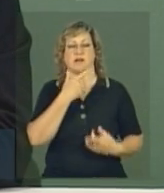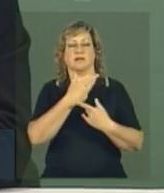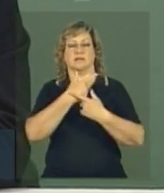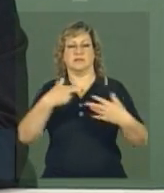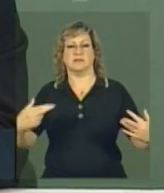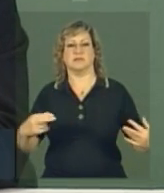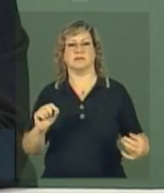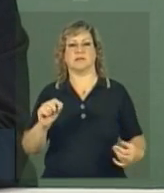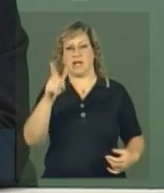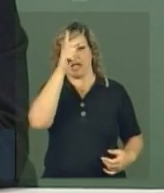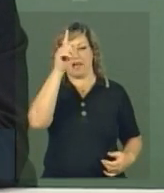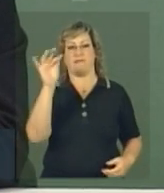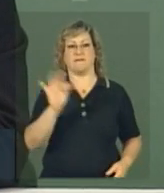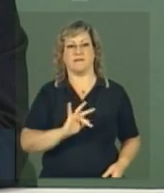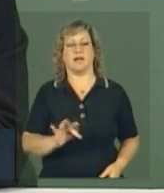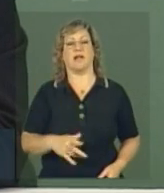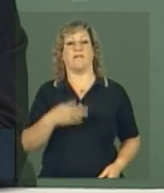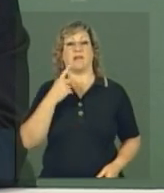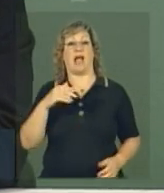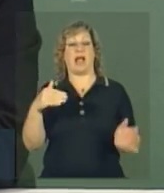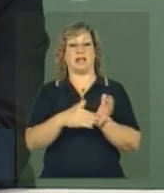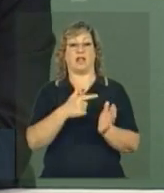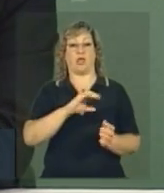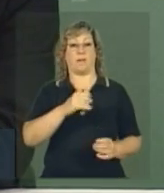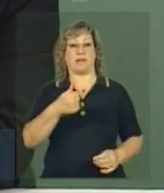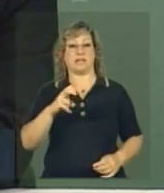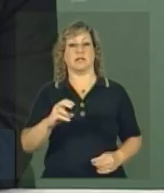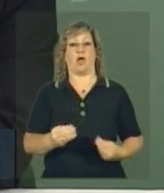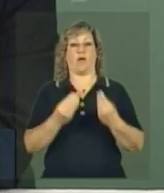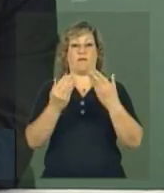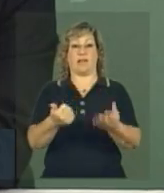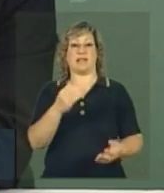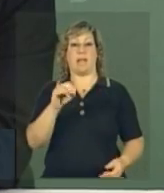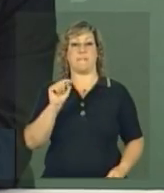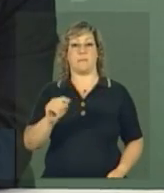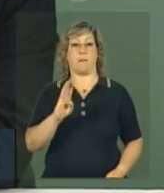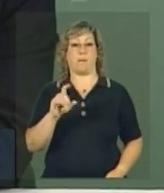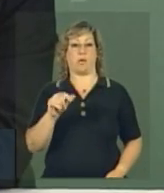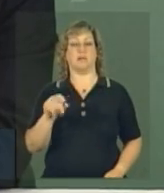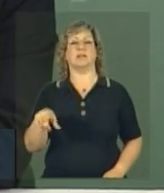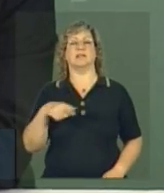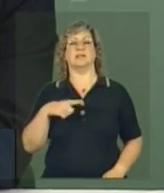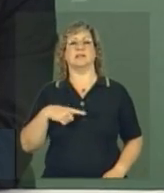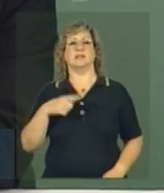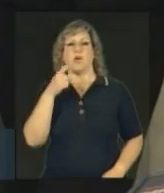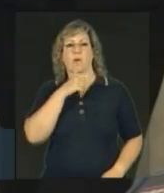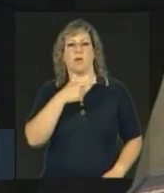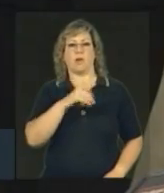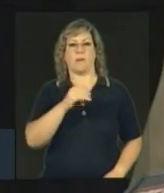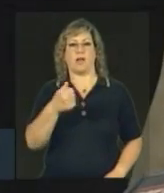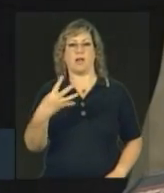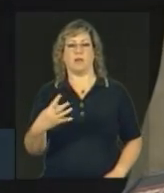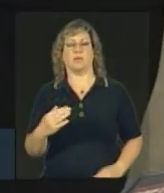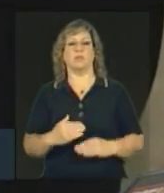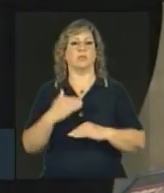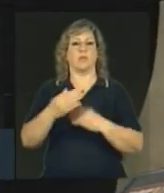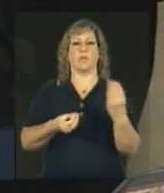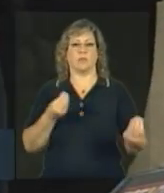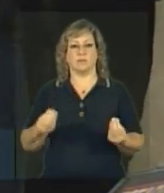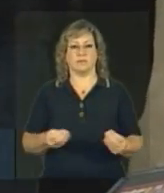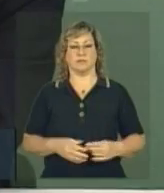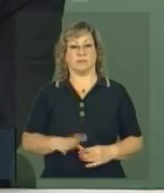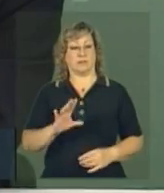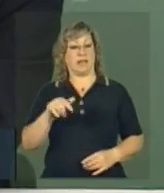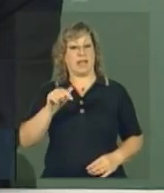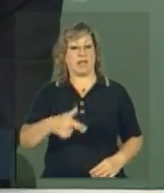França, até 2015 ofereça 10 mil bolsas. A meta de 75 mil bolsas é para 2014 ou é para 2015? porque os alunos de